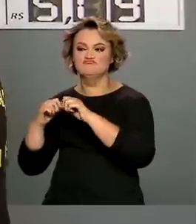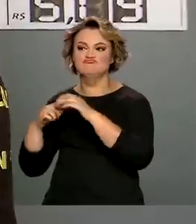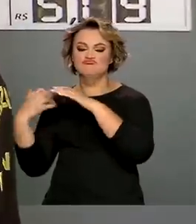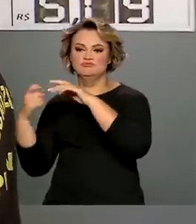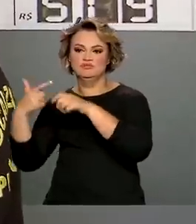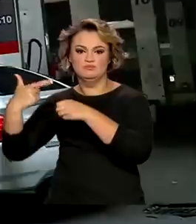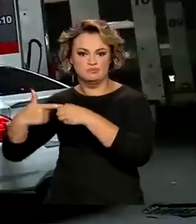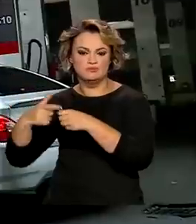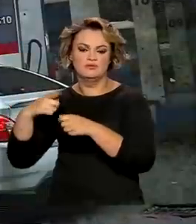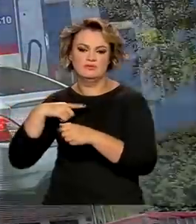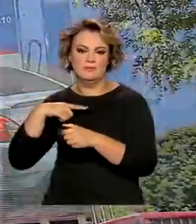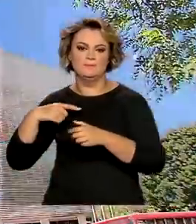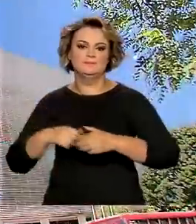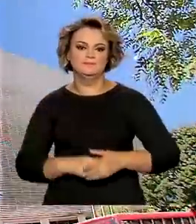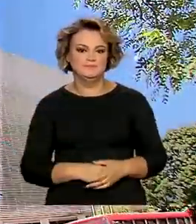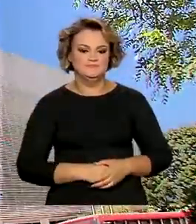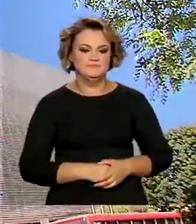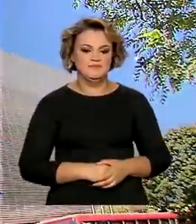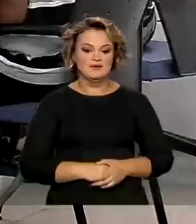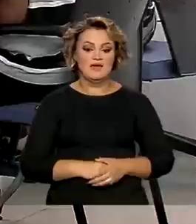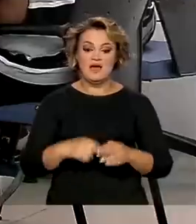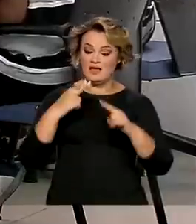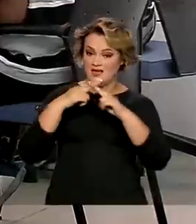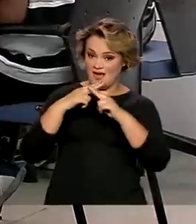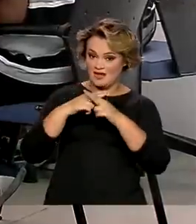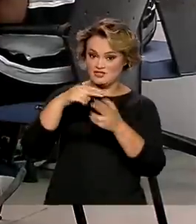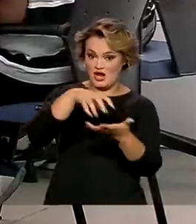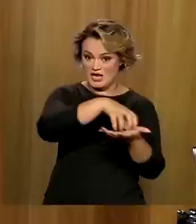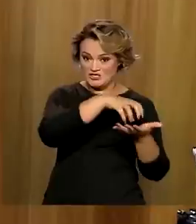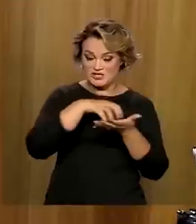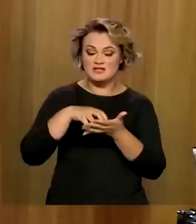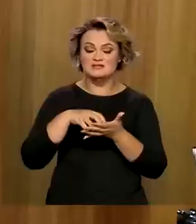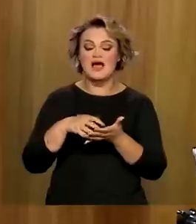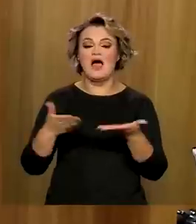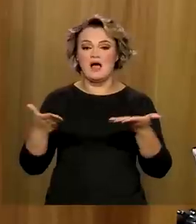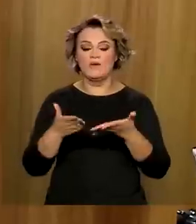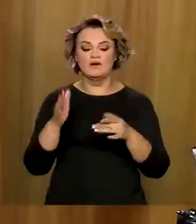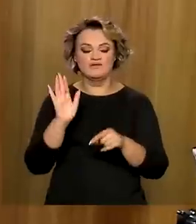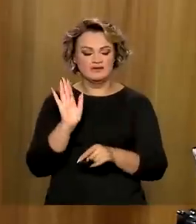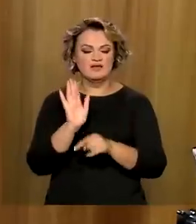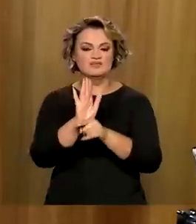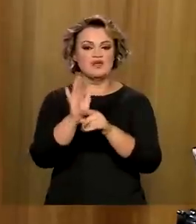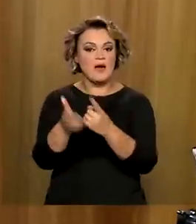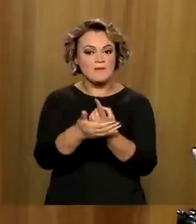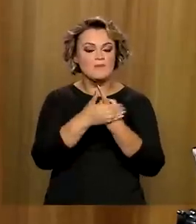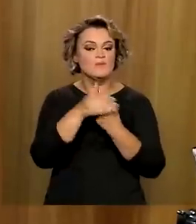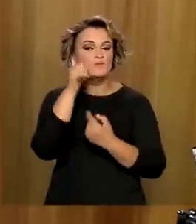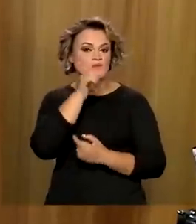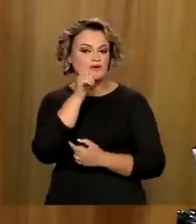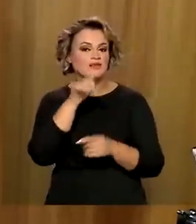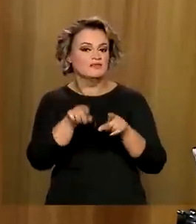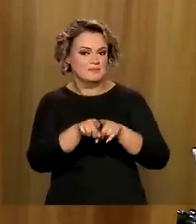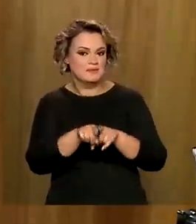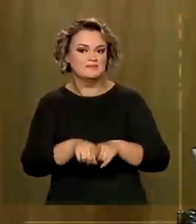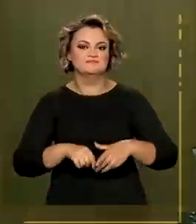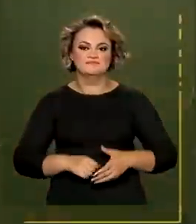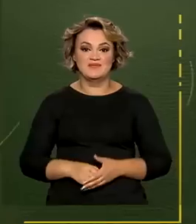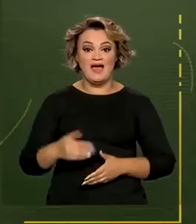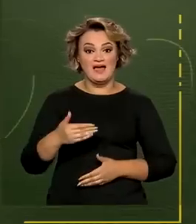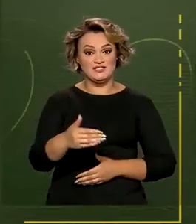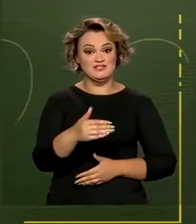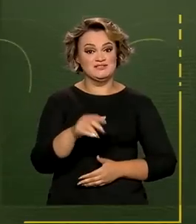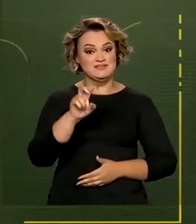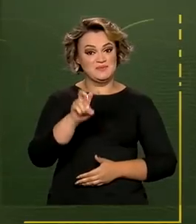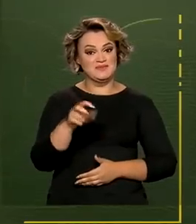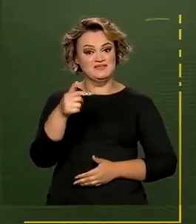de combustíveis. Agências da Caixa vão ter espaço para o acolhimento de mulheres. E faltam